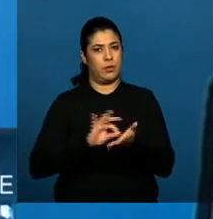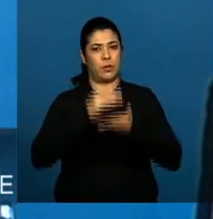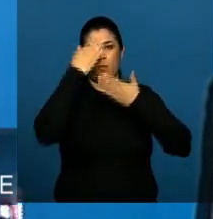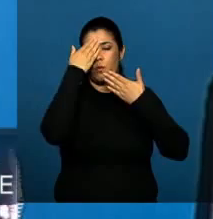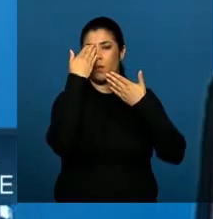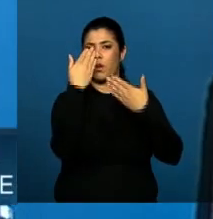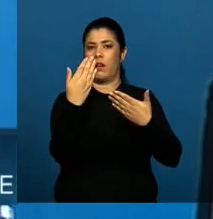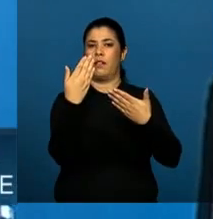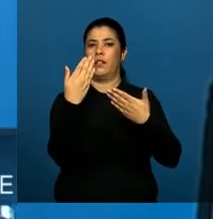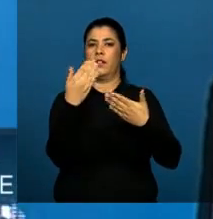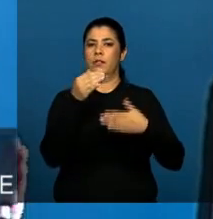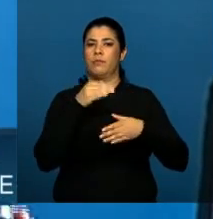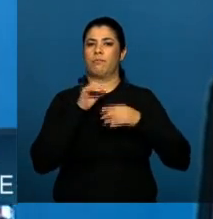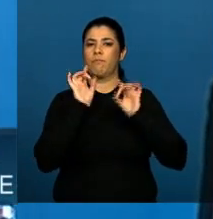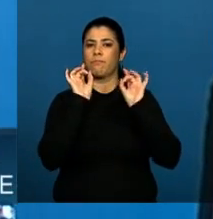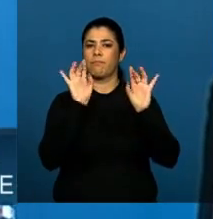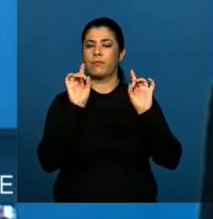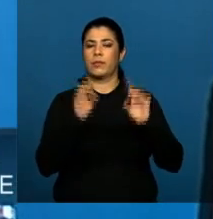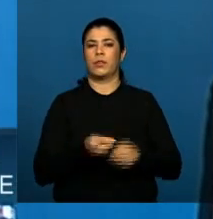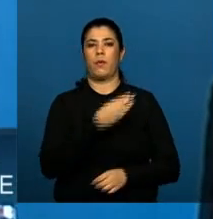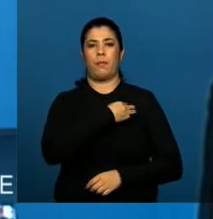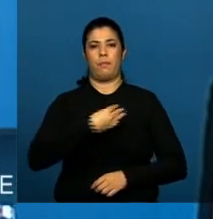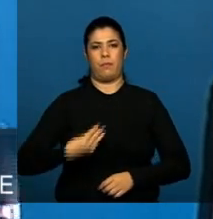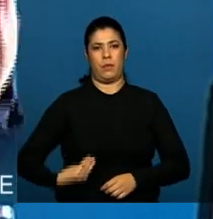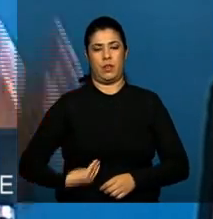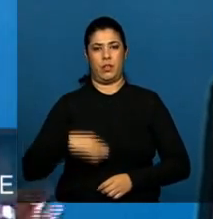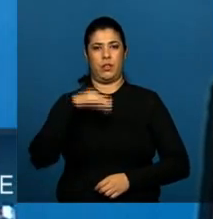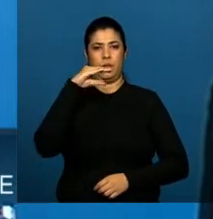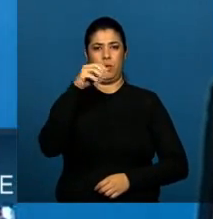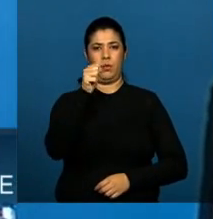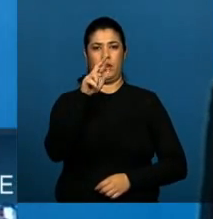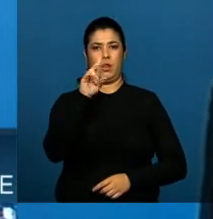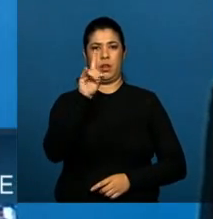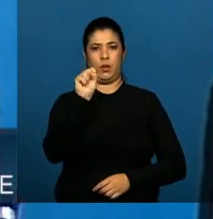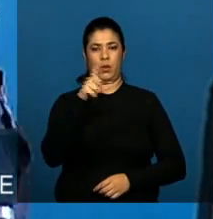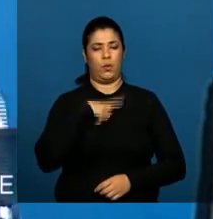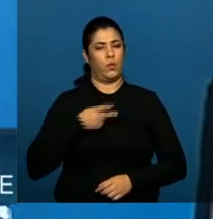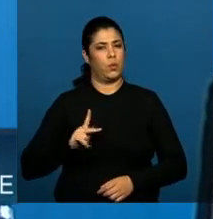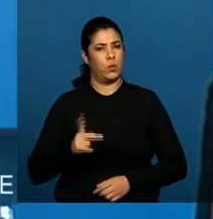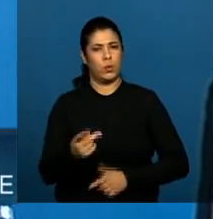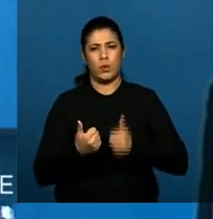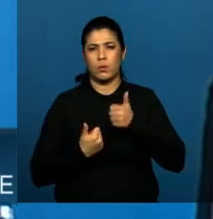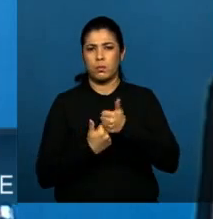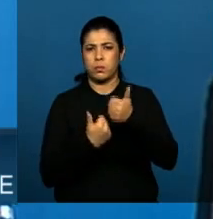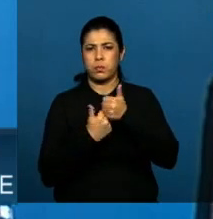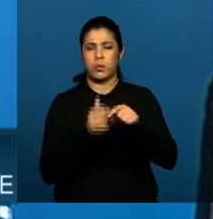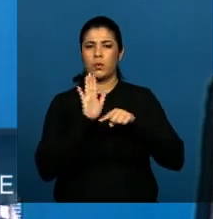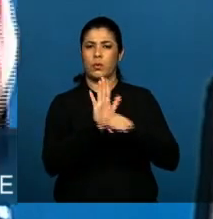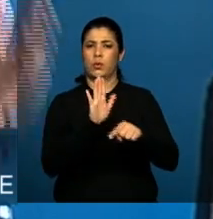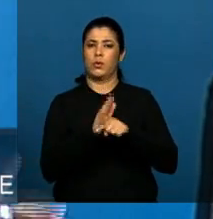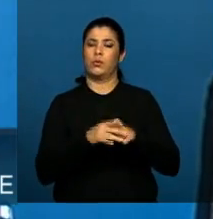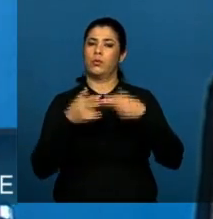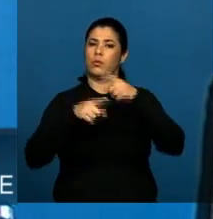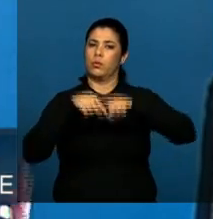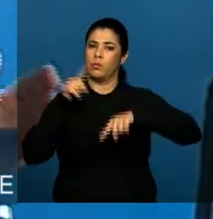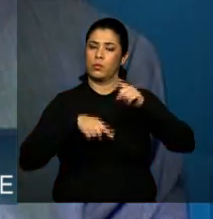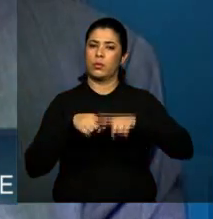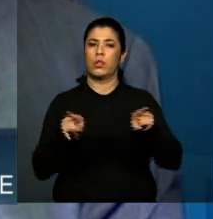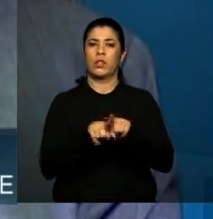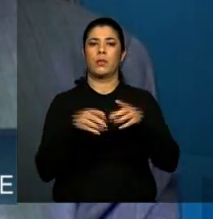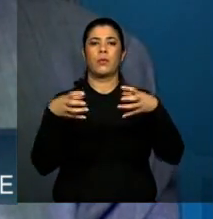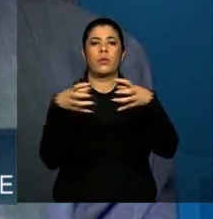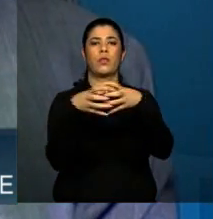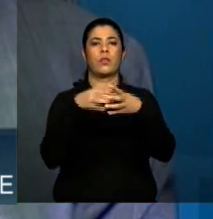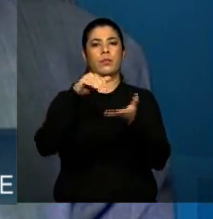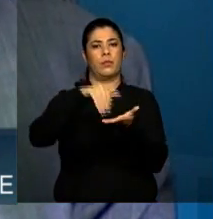um agradecimento bastante especial ao ministro José Eduardo Cardoso, que sempre nos apoia muito nessas questões, e também a toda a